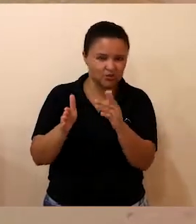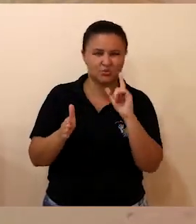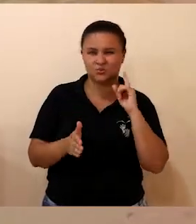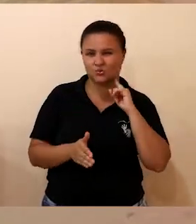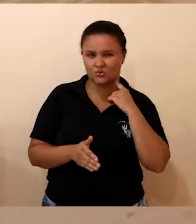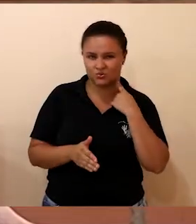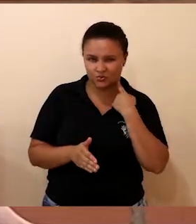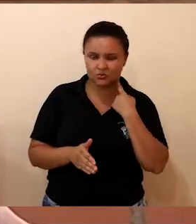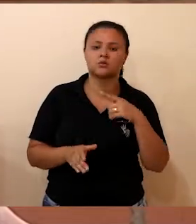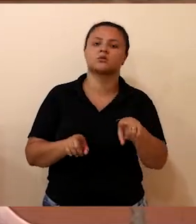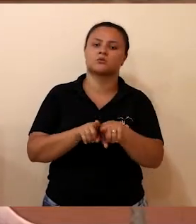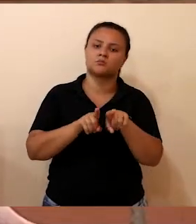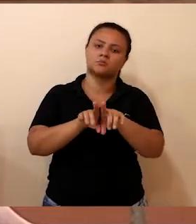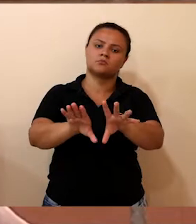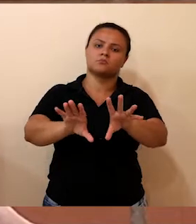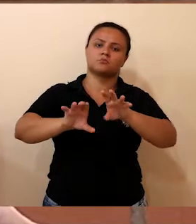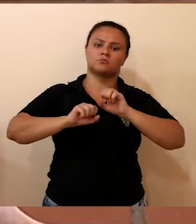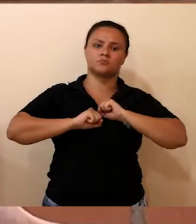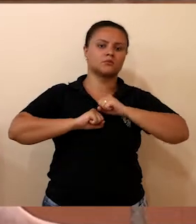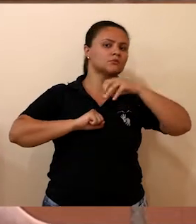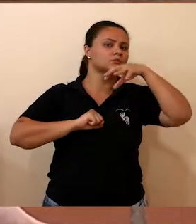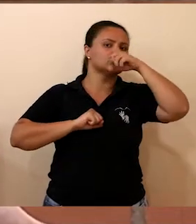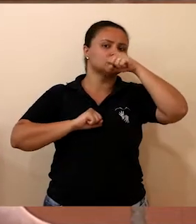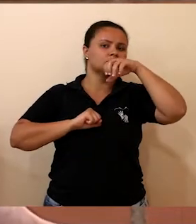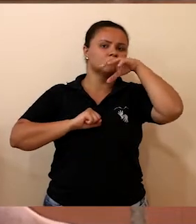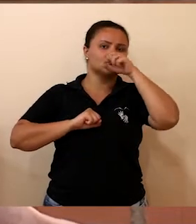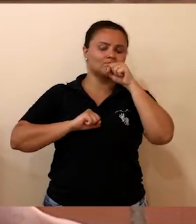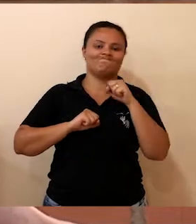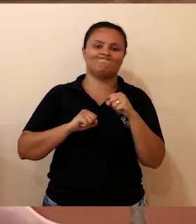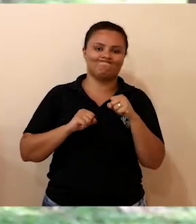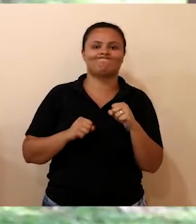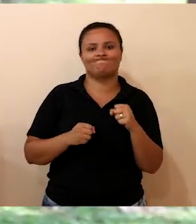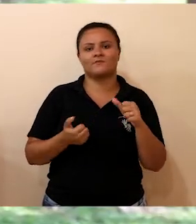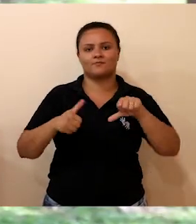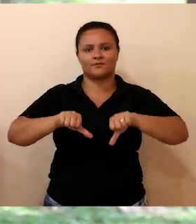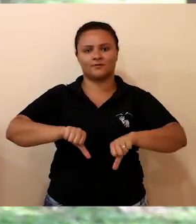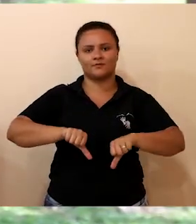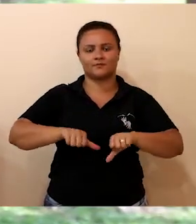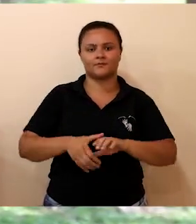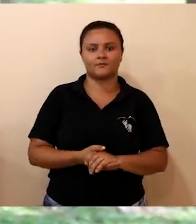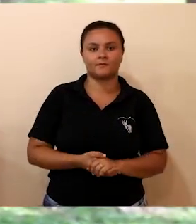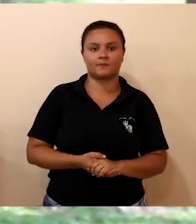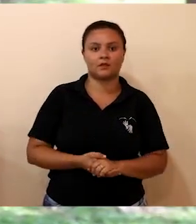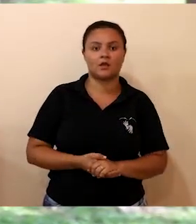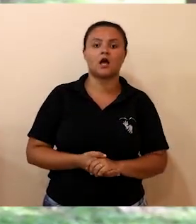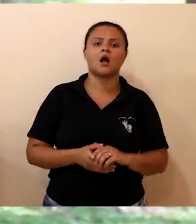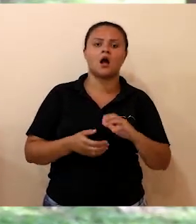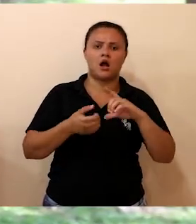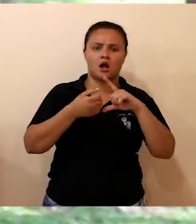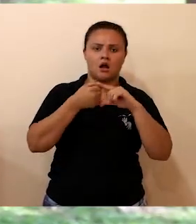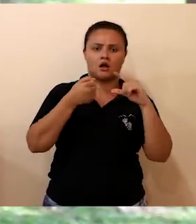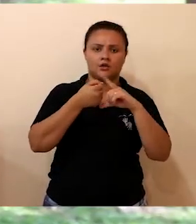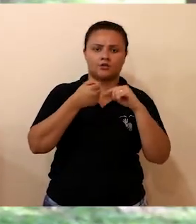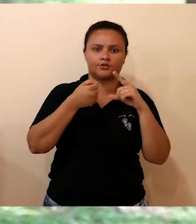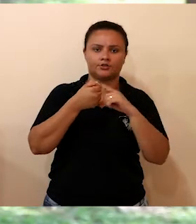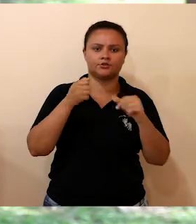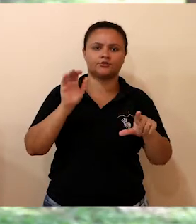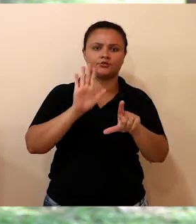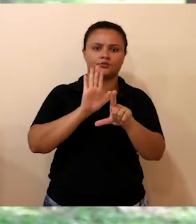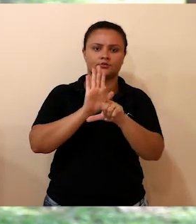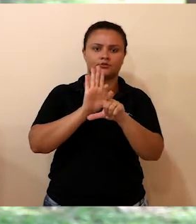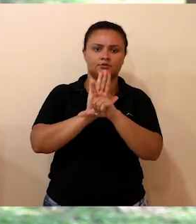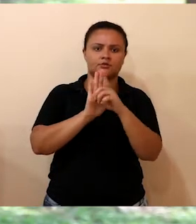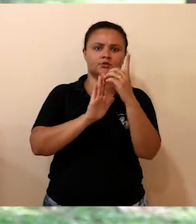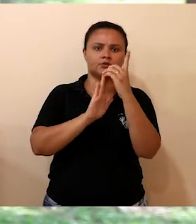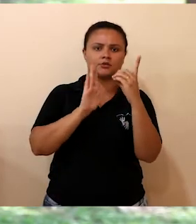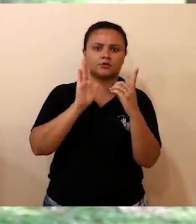tanto o ar também, então pode chegar para o ser humano e impactar a gente também negativamente. De acordo com os artigos 61 e 62 do